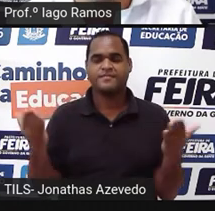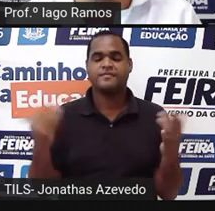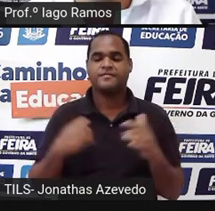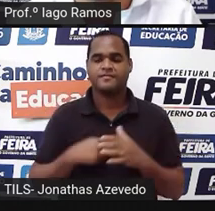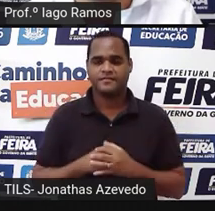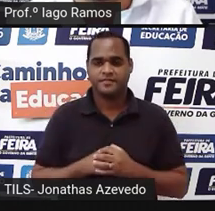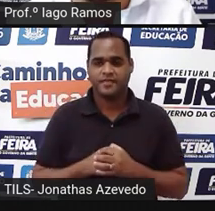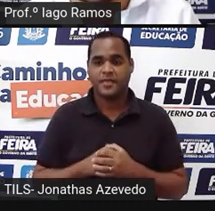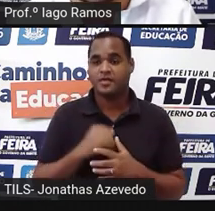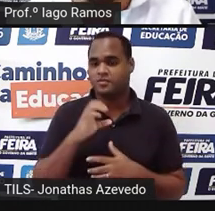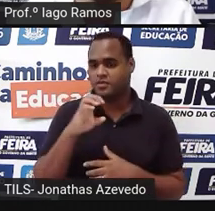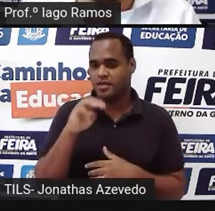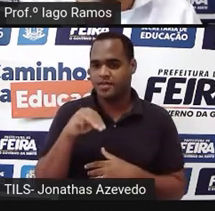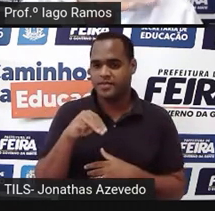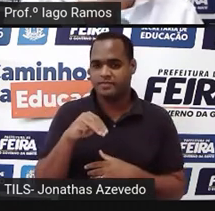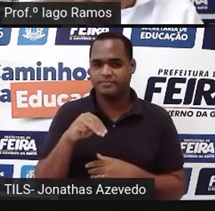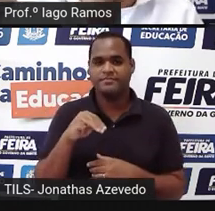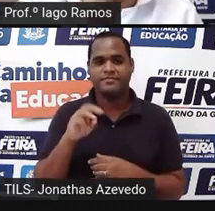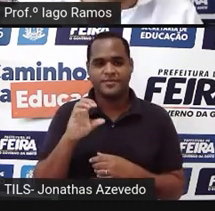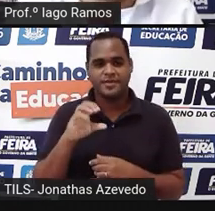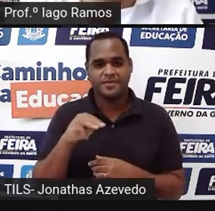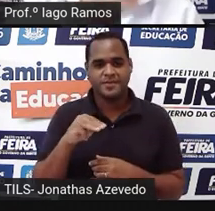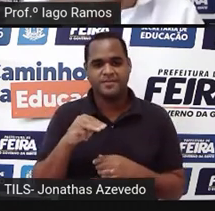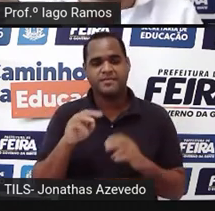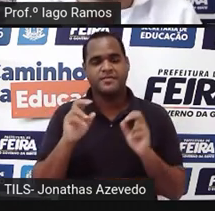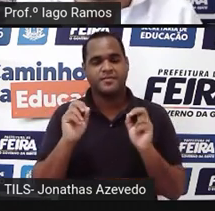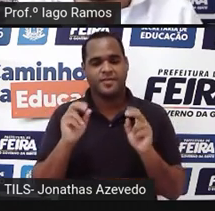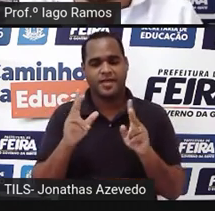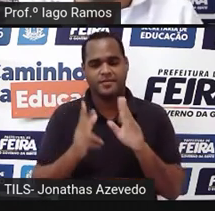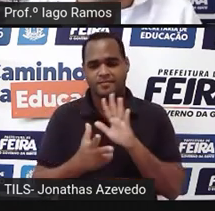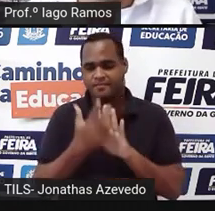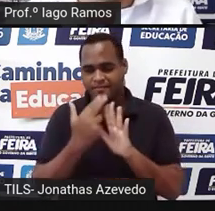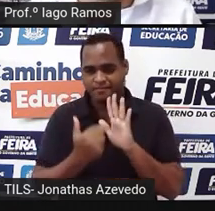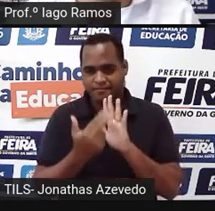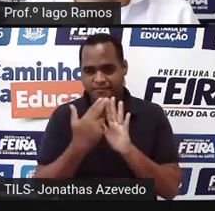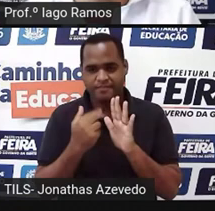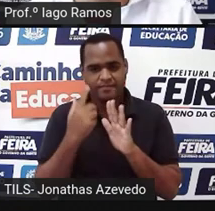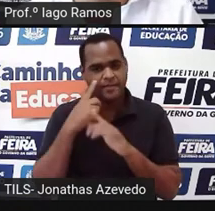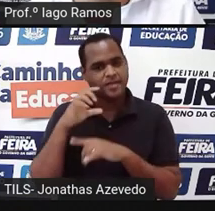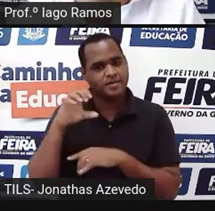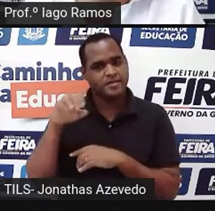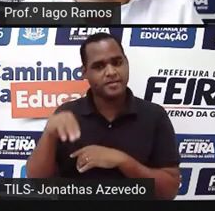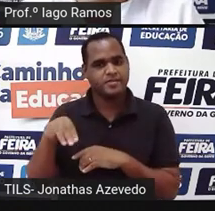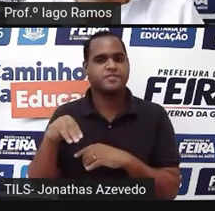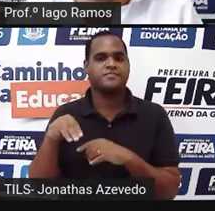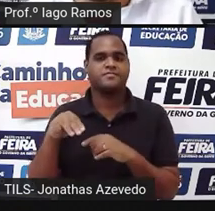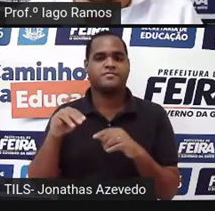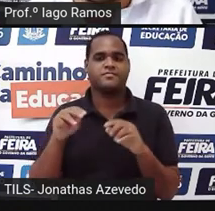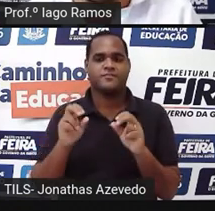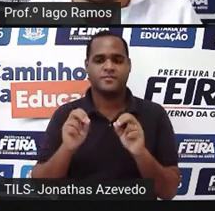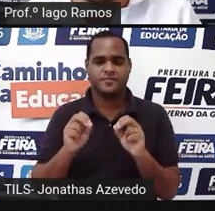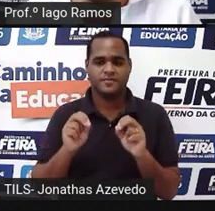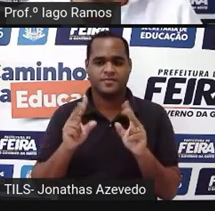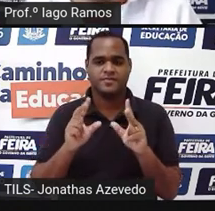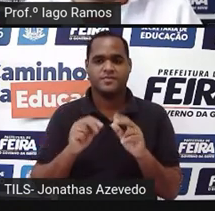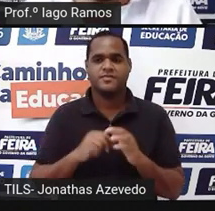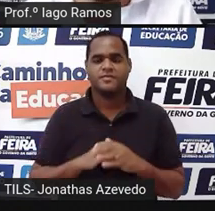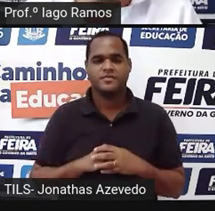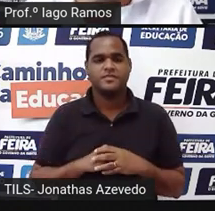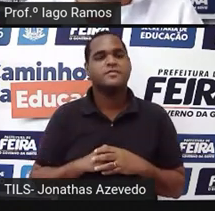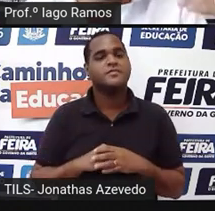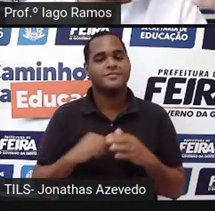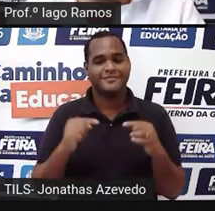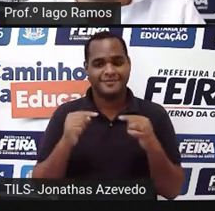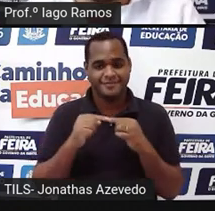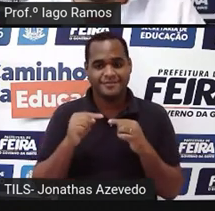isso em centímetros porque aquele desenho ali foi construído com a unidade de centímetros e